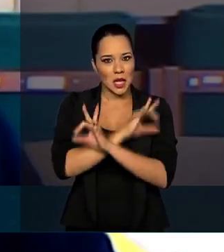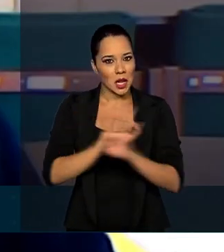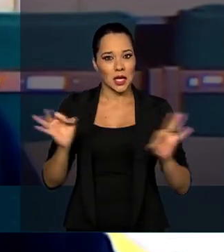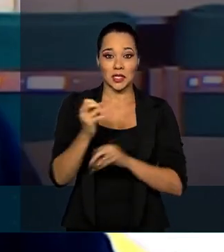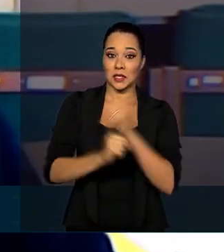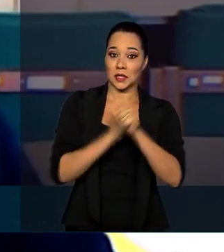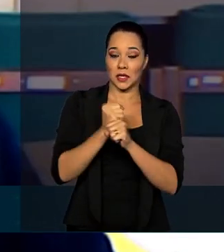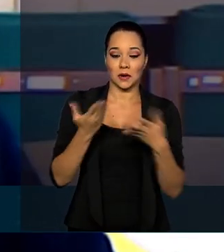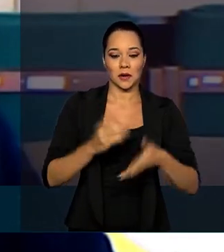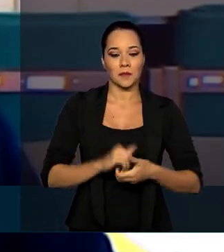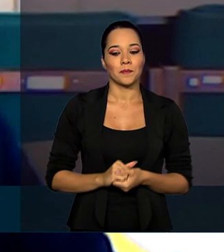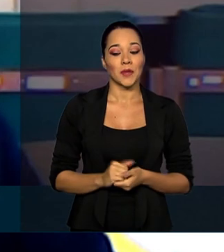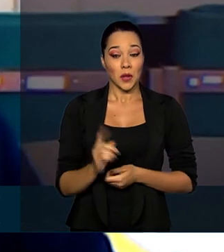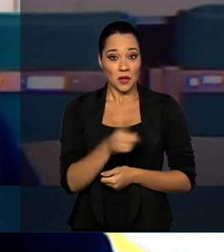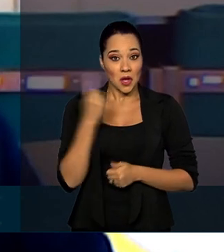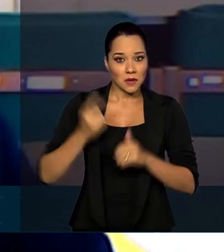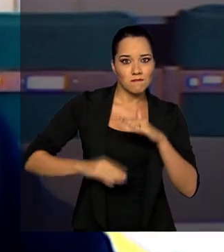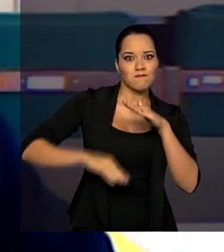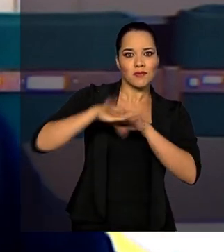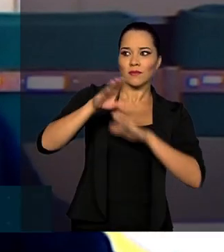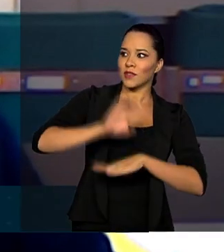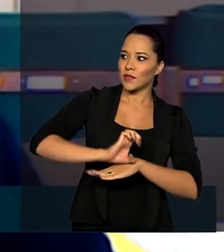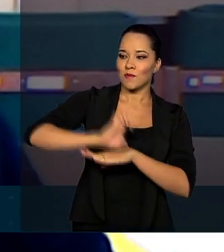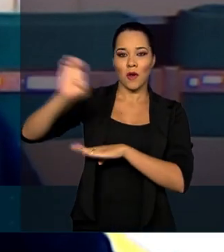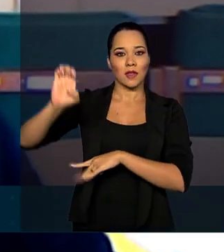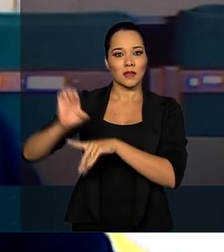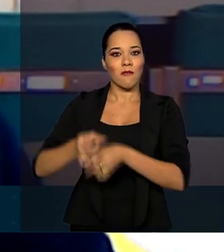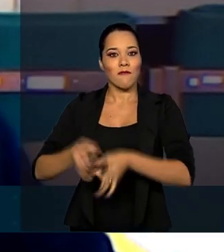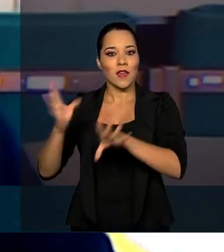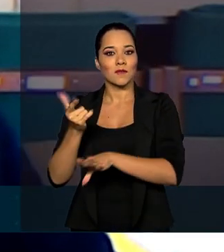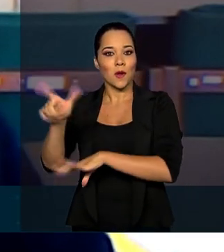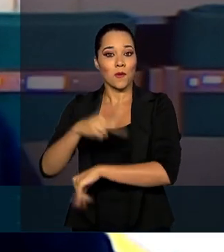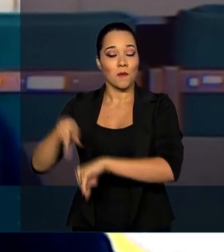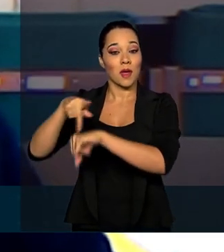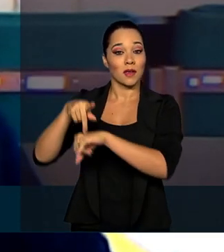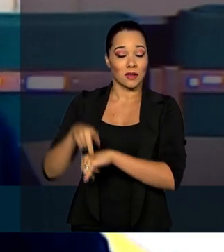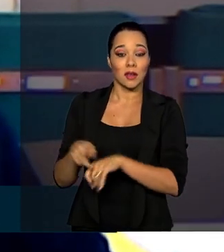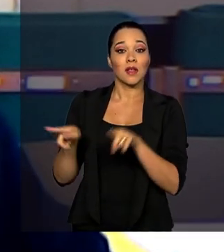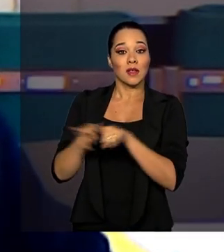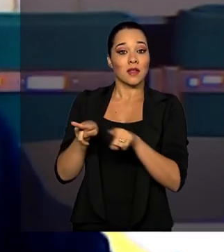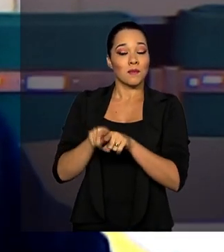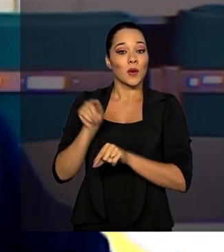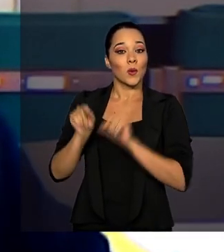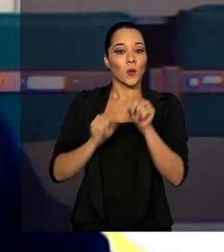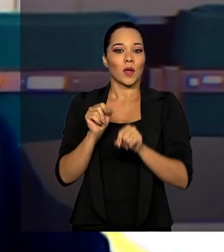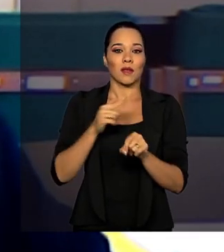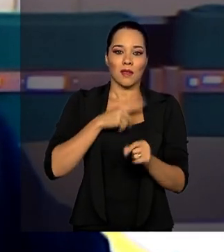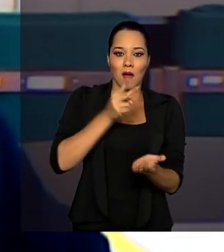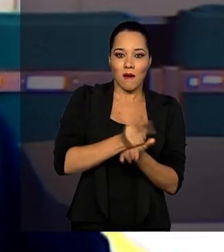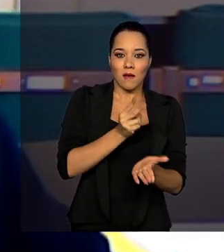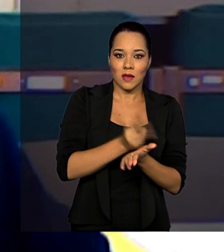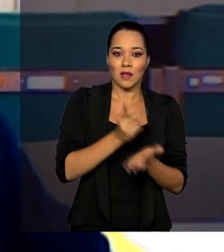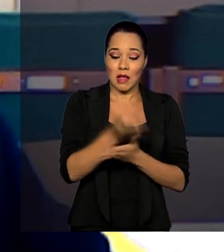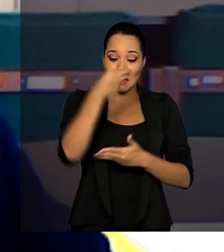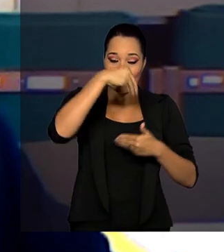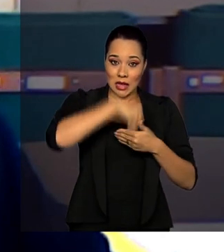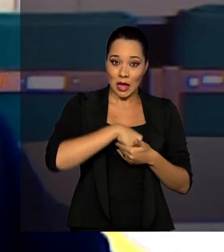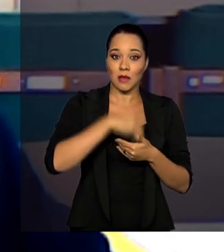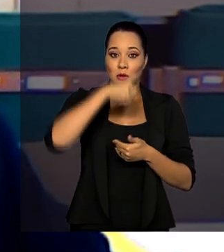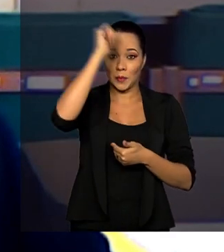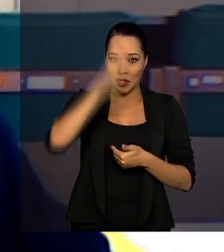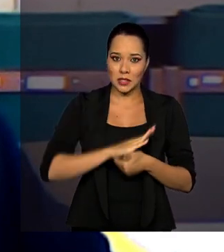estamos batendo recordes de exportação e, ao mesmo tempo, estamos mantendo o mercado interno